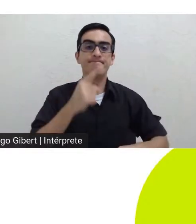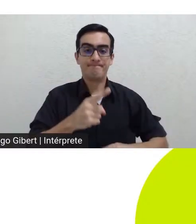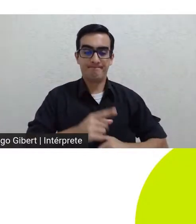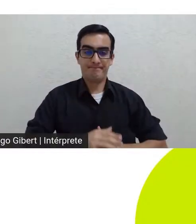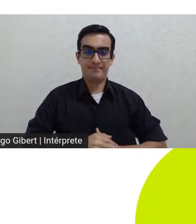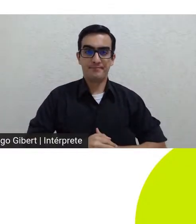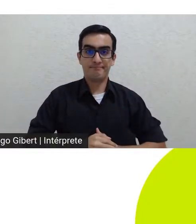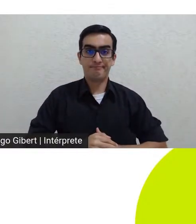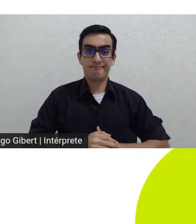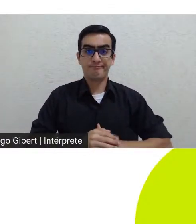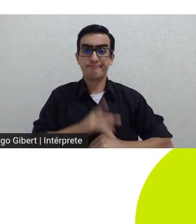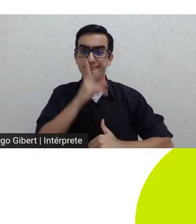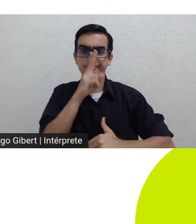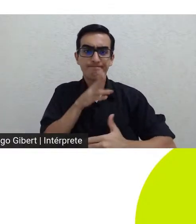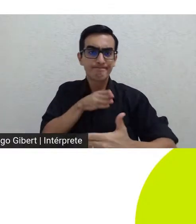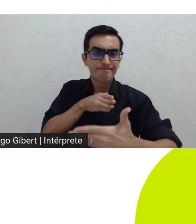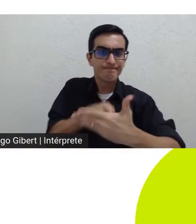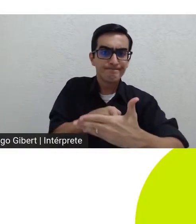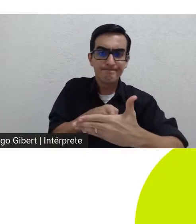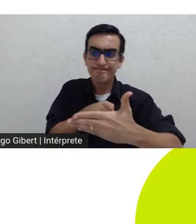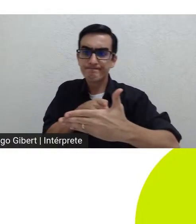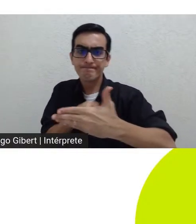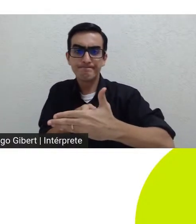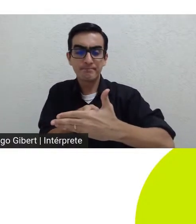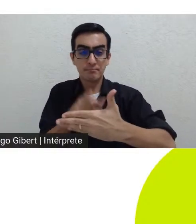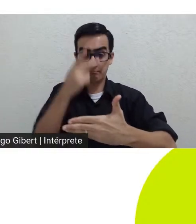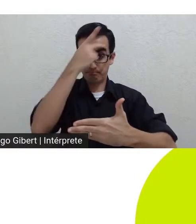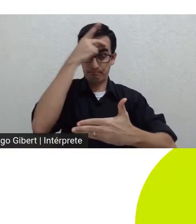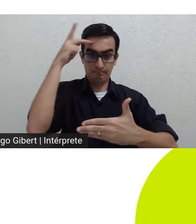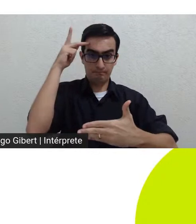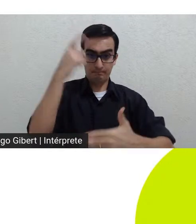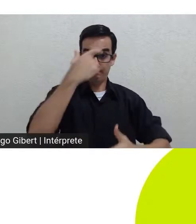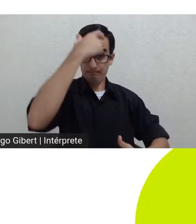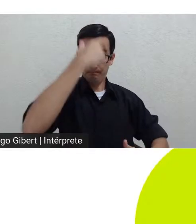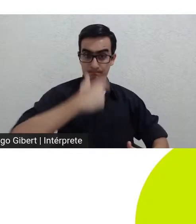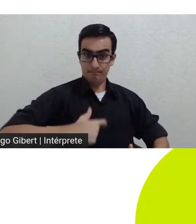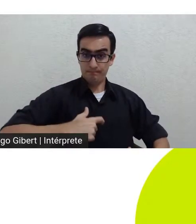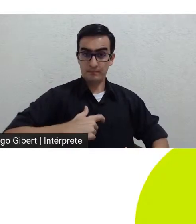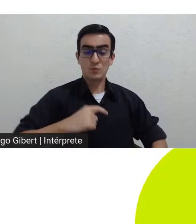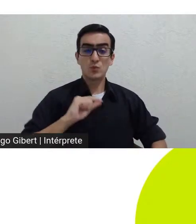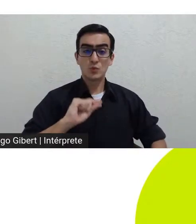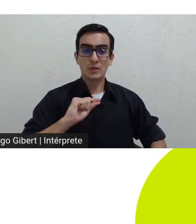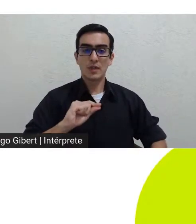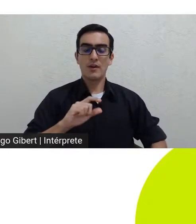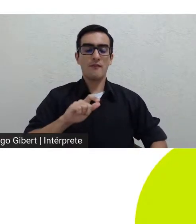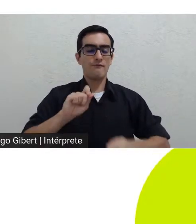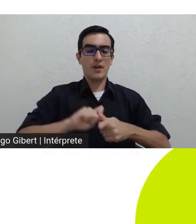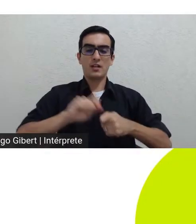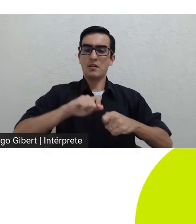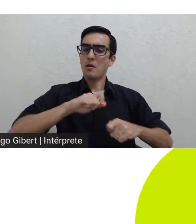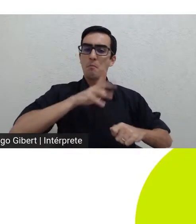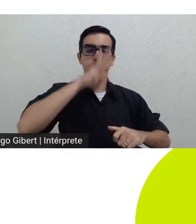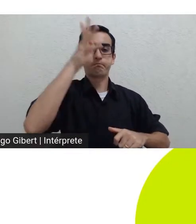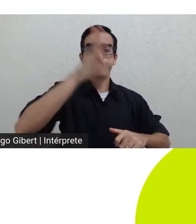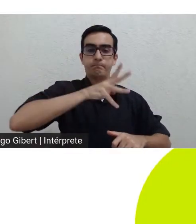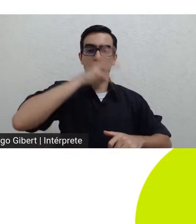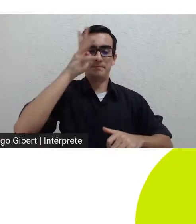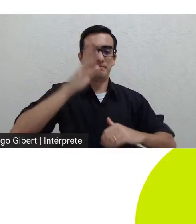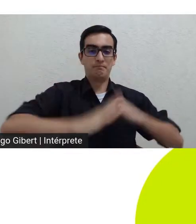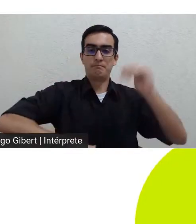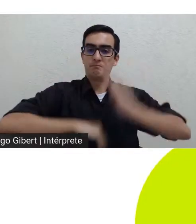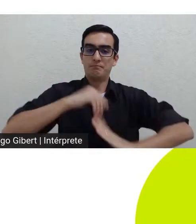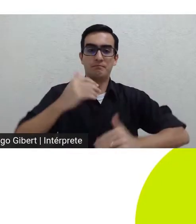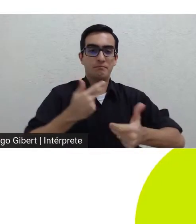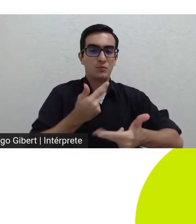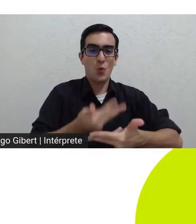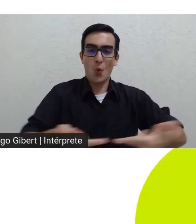exasperante a resposta do sujeito é o ato compulsivo. Freud o considera uma